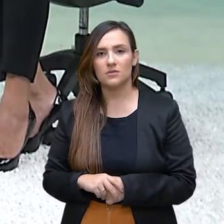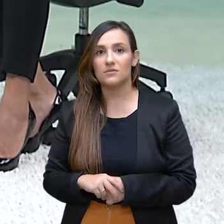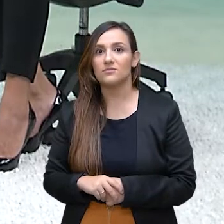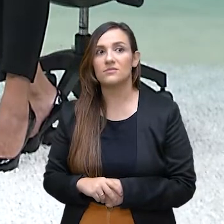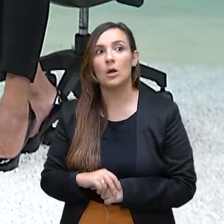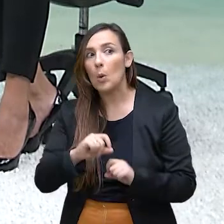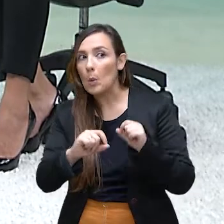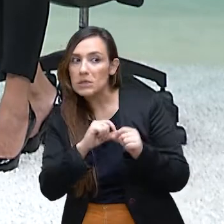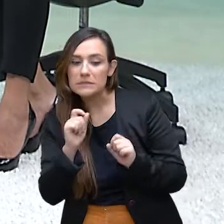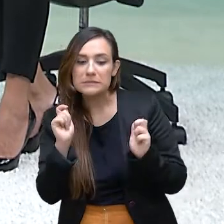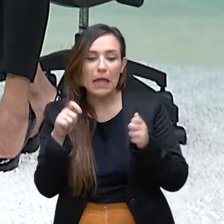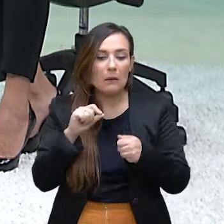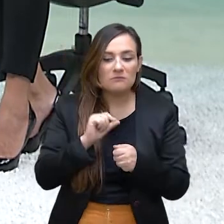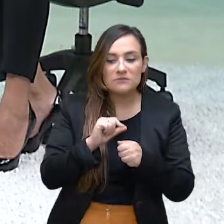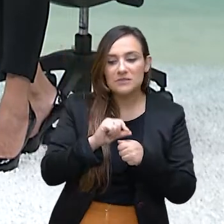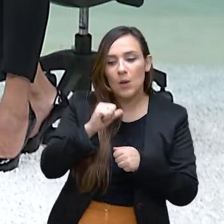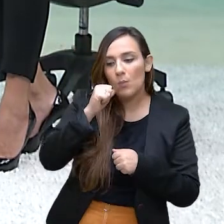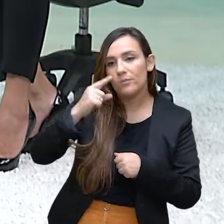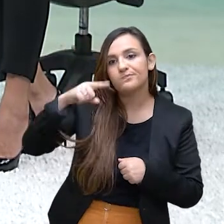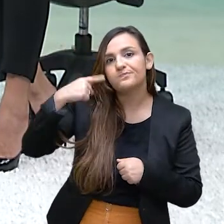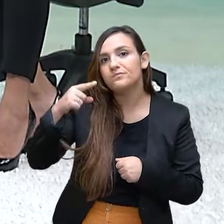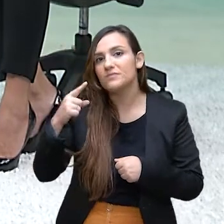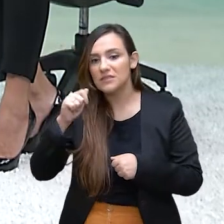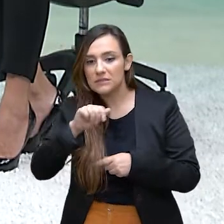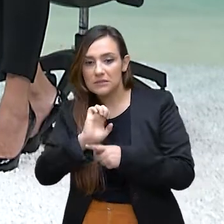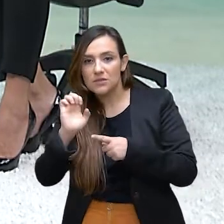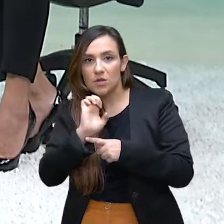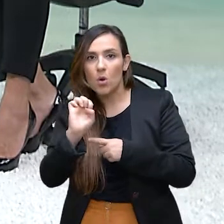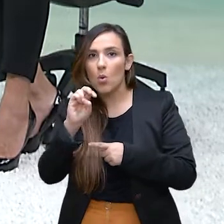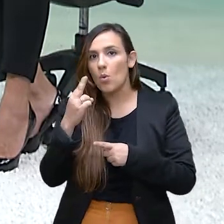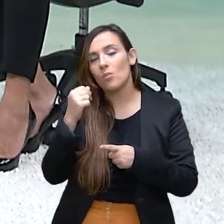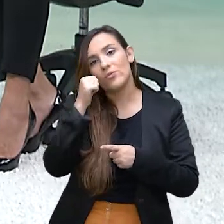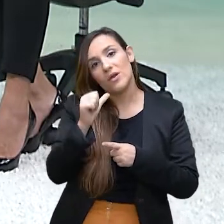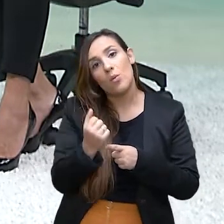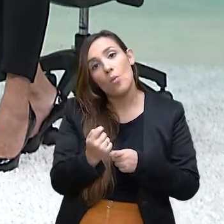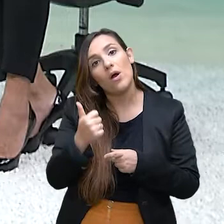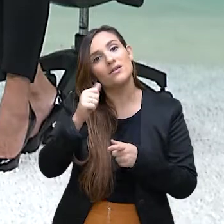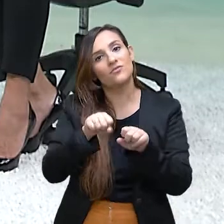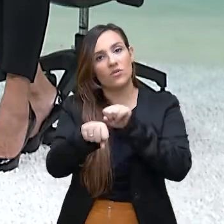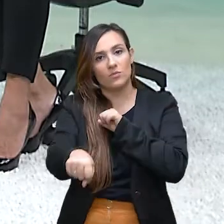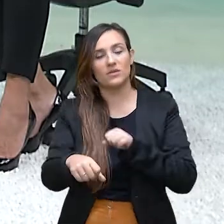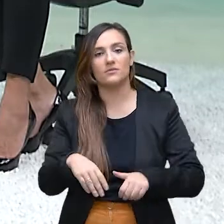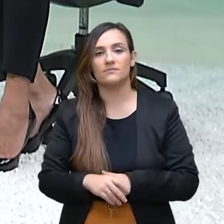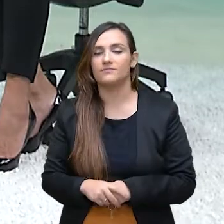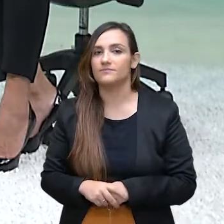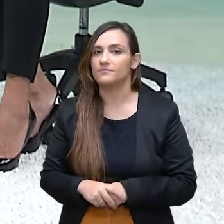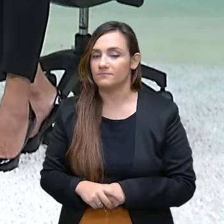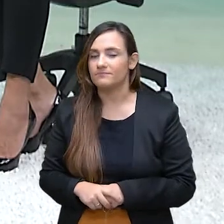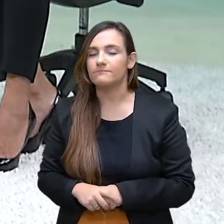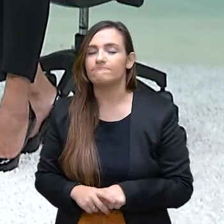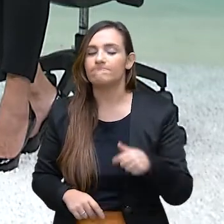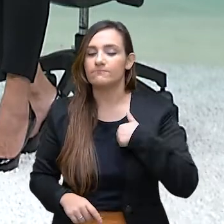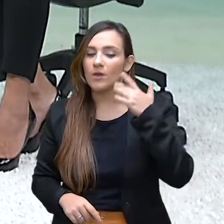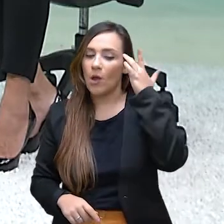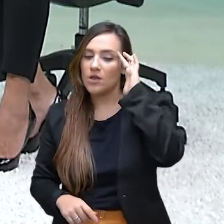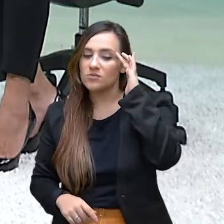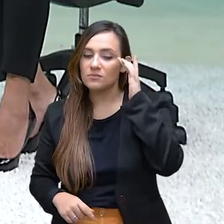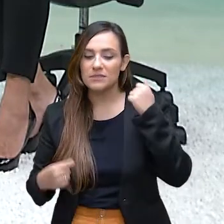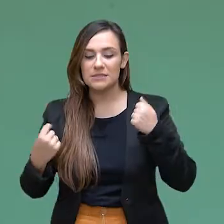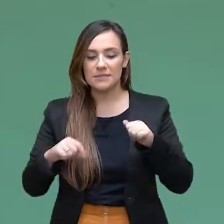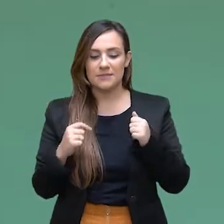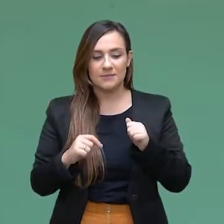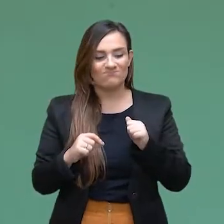essas advogadas que a gente já tem aí no Estado e com aquelas que estão no processo de formação? Olha, eu acho que a gente tem que se